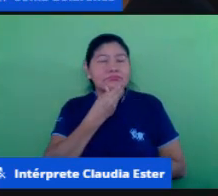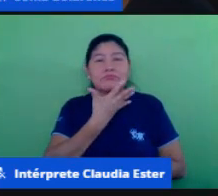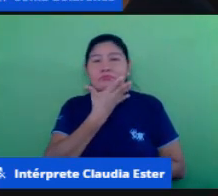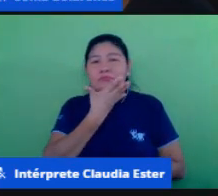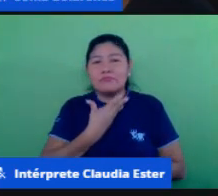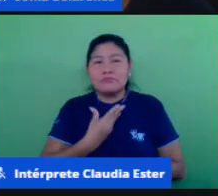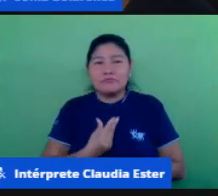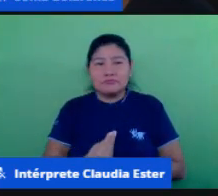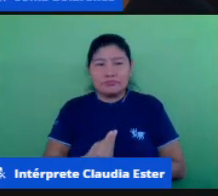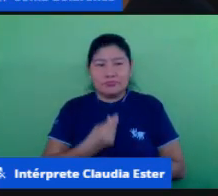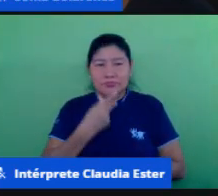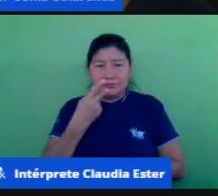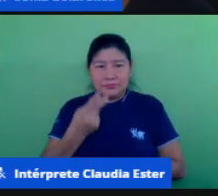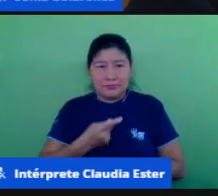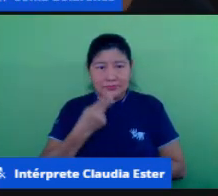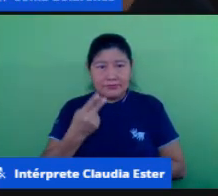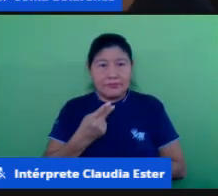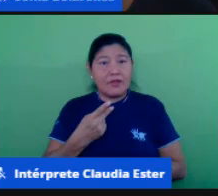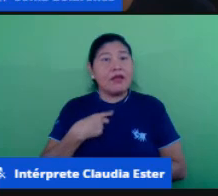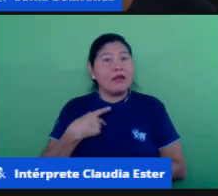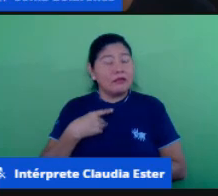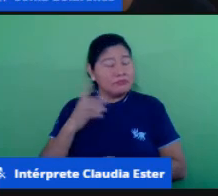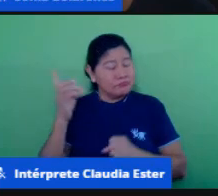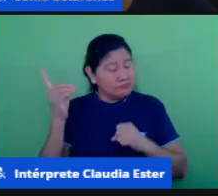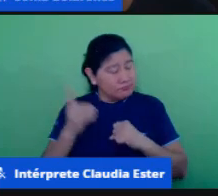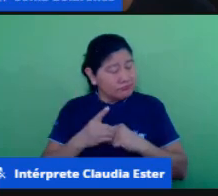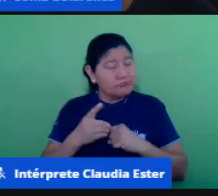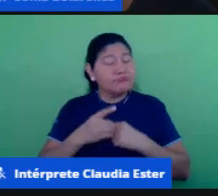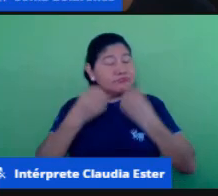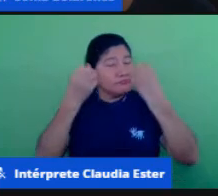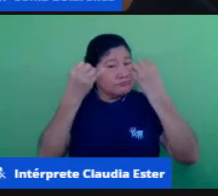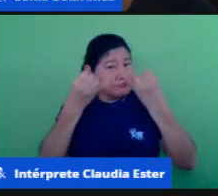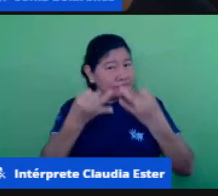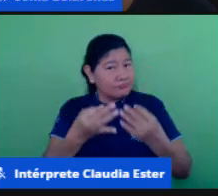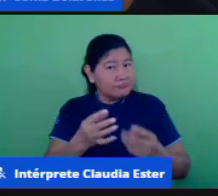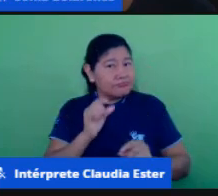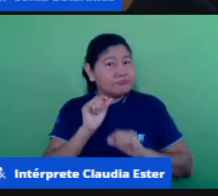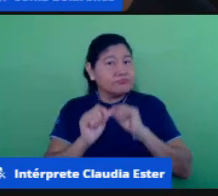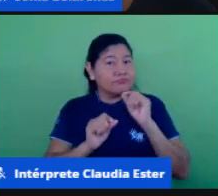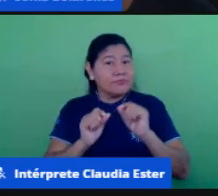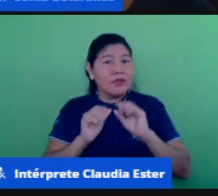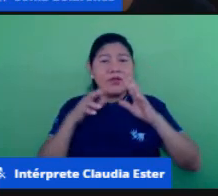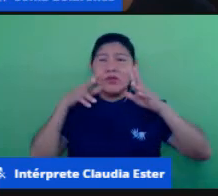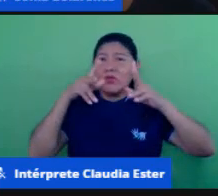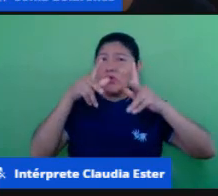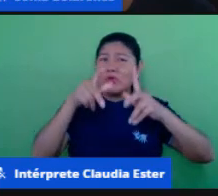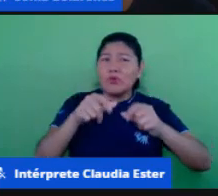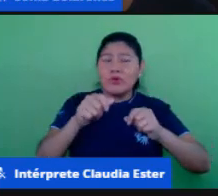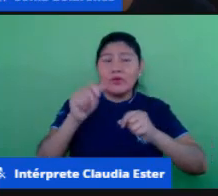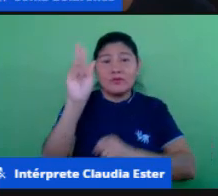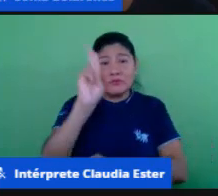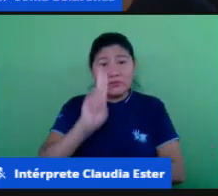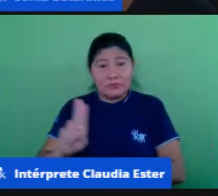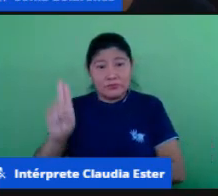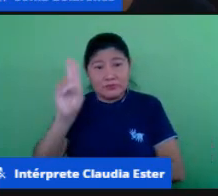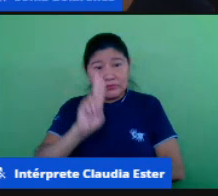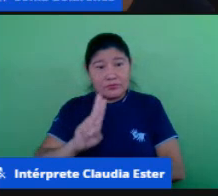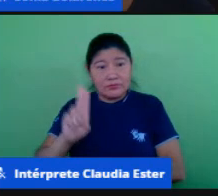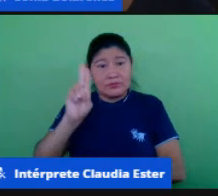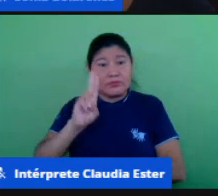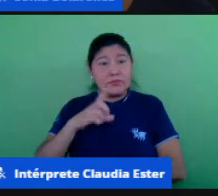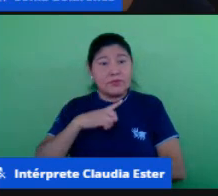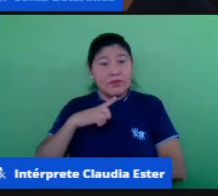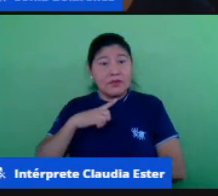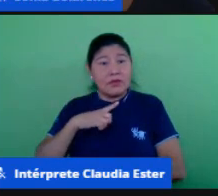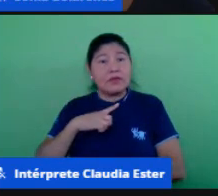doutor honoris causa no mundo todo, por várias universidades recebeu o título, lecionou no mundo